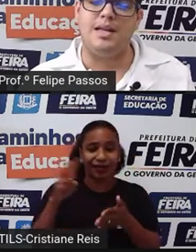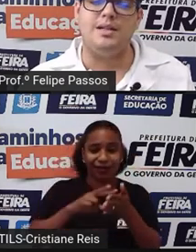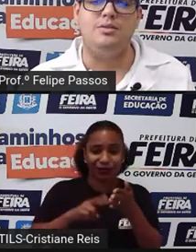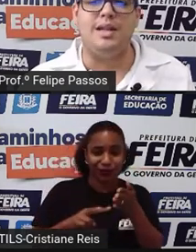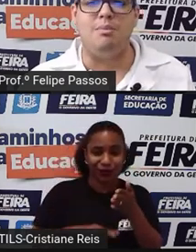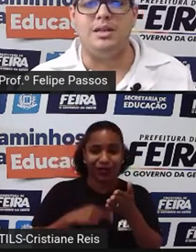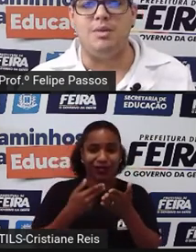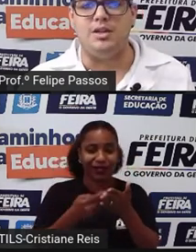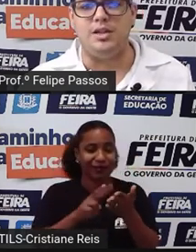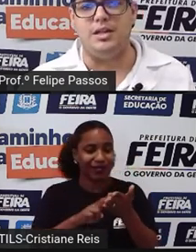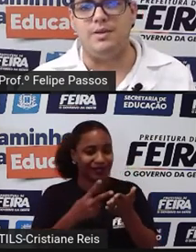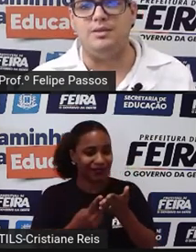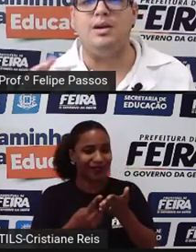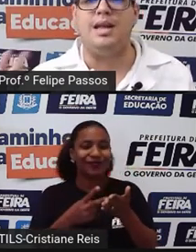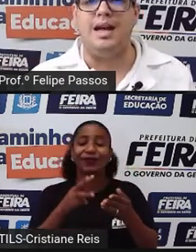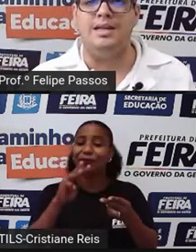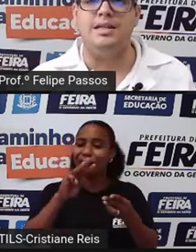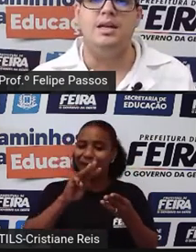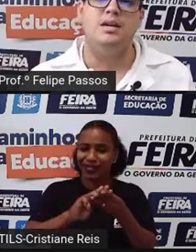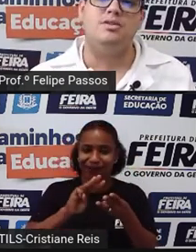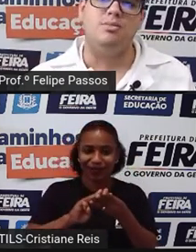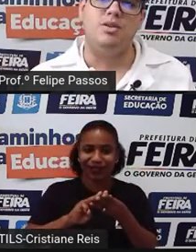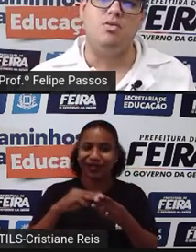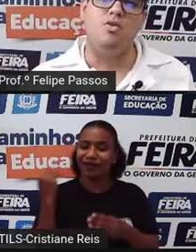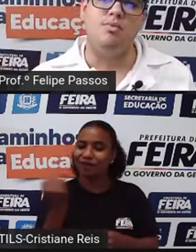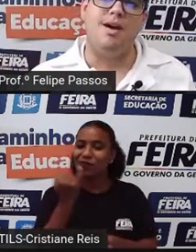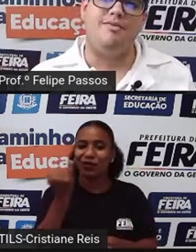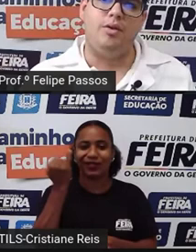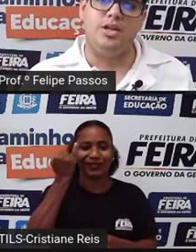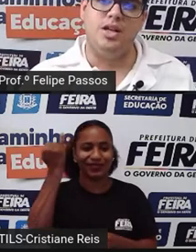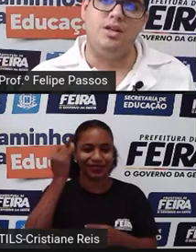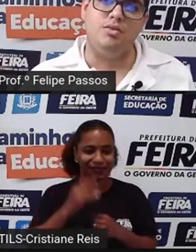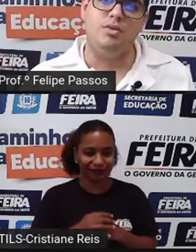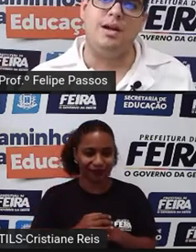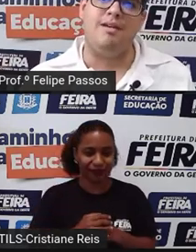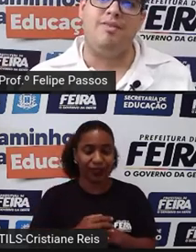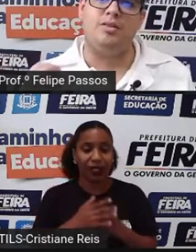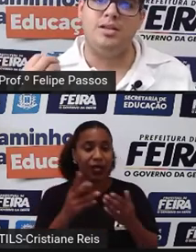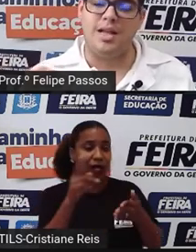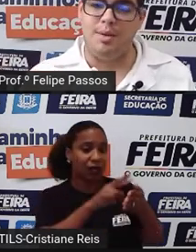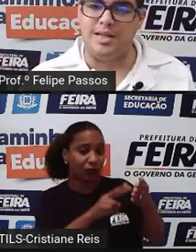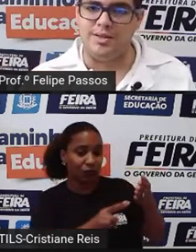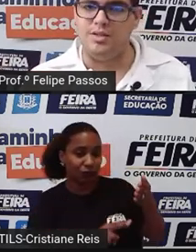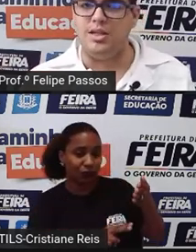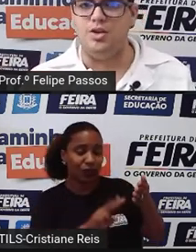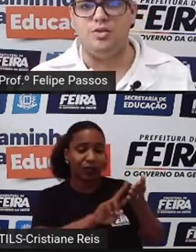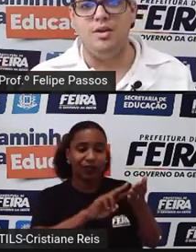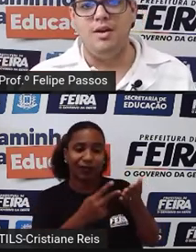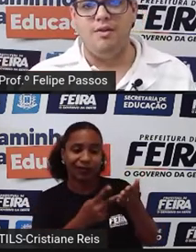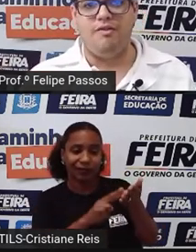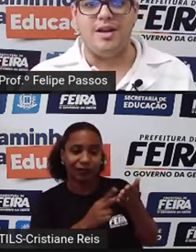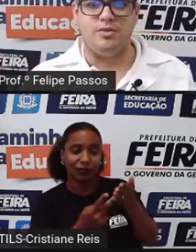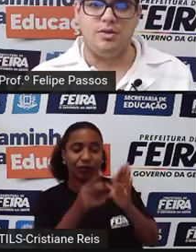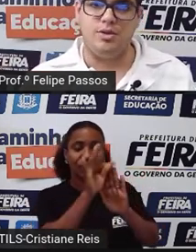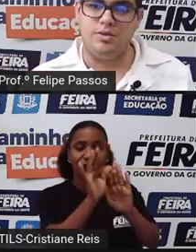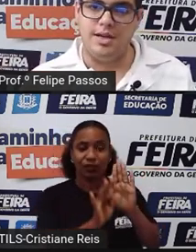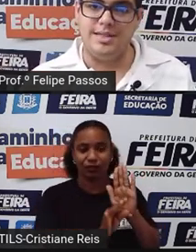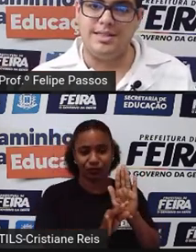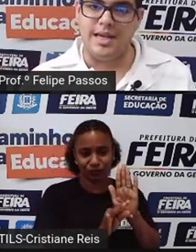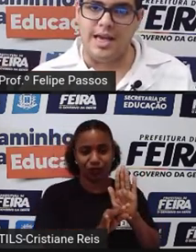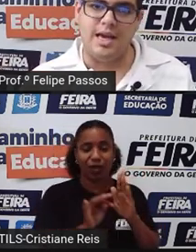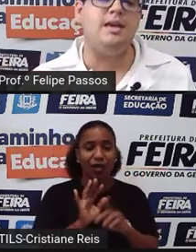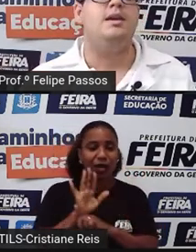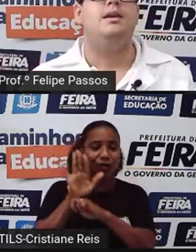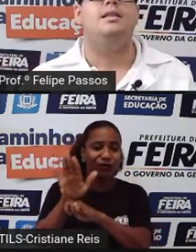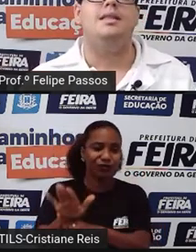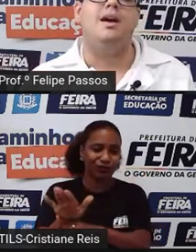interpretação na matemática. Eles fazem uma análise sobre como a falta de leitura, a falta de interpretação de texto, faz com que os estudantes